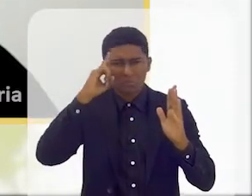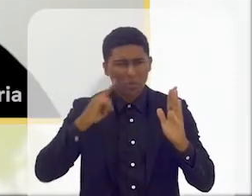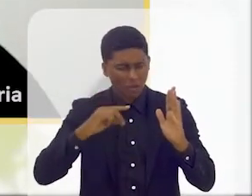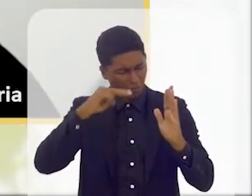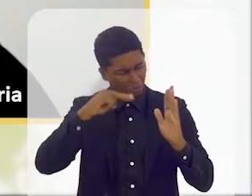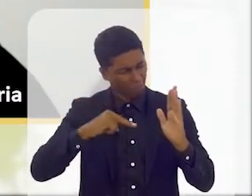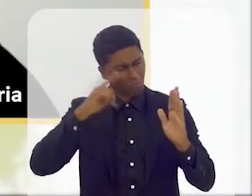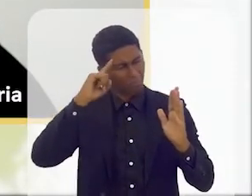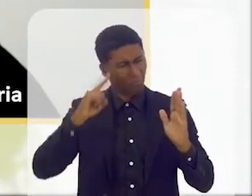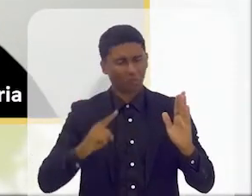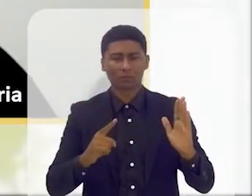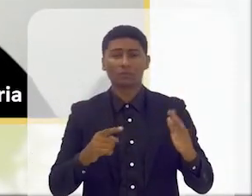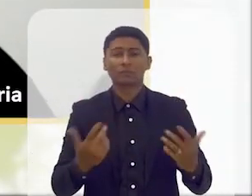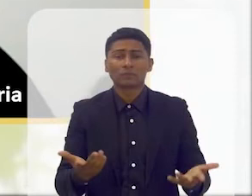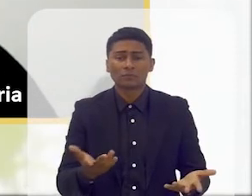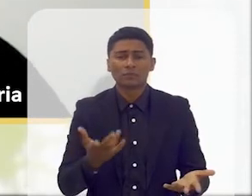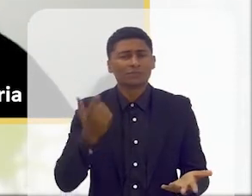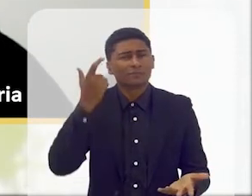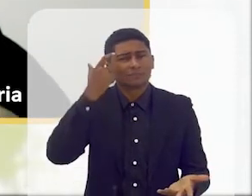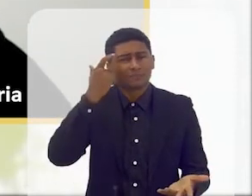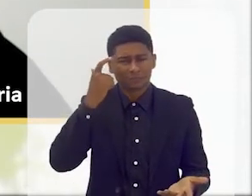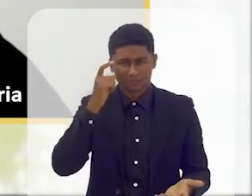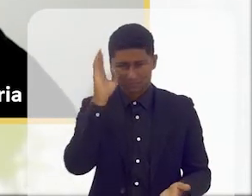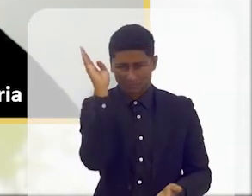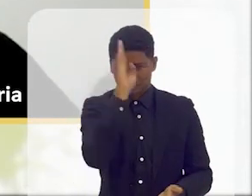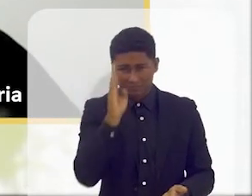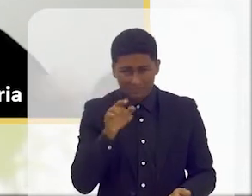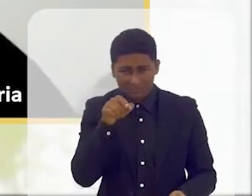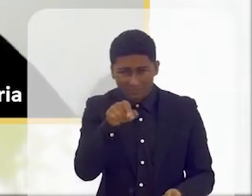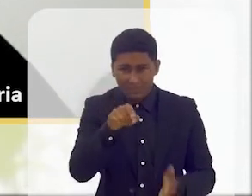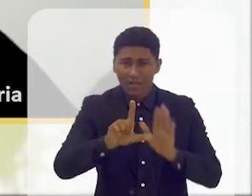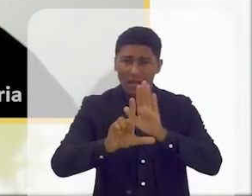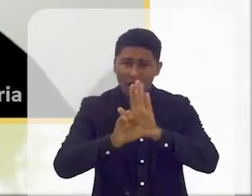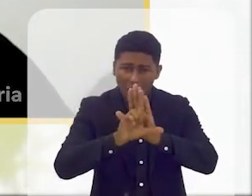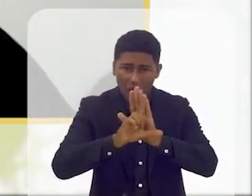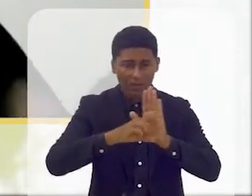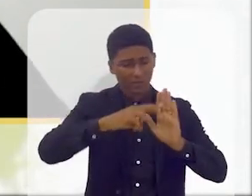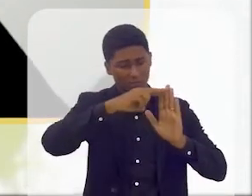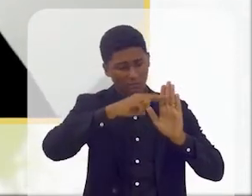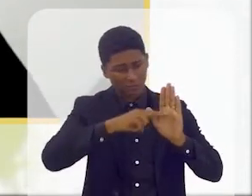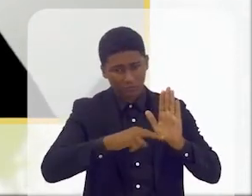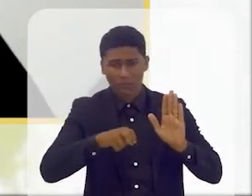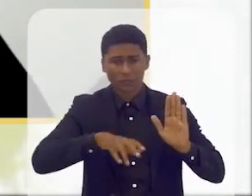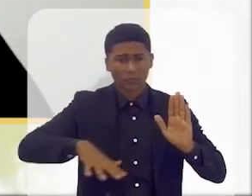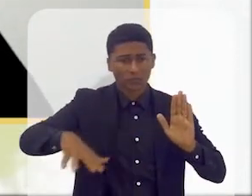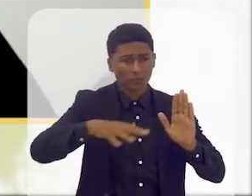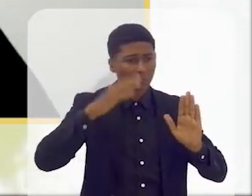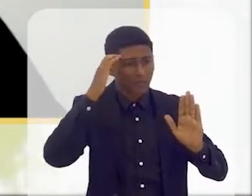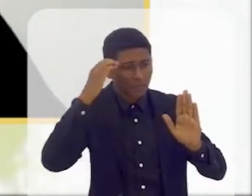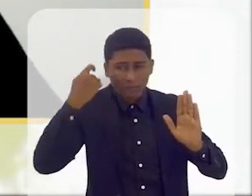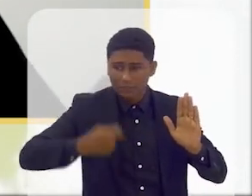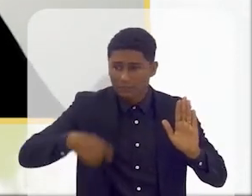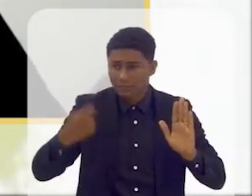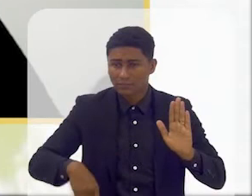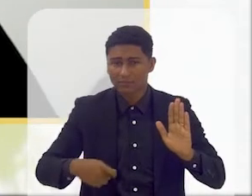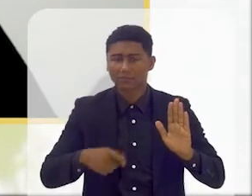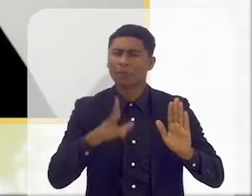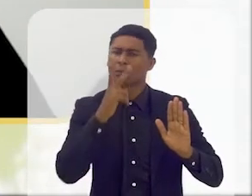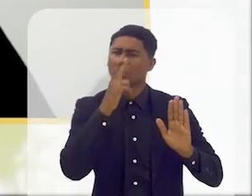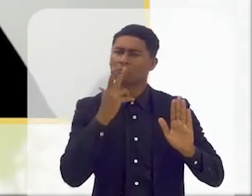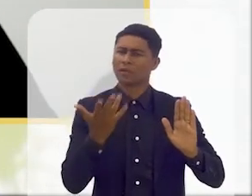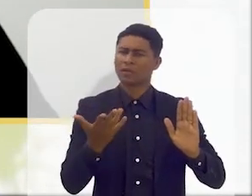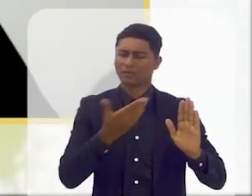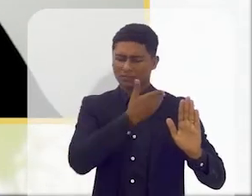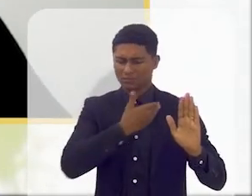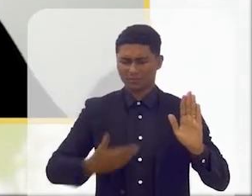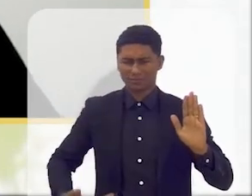quer, por exemplo, uma coisa tão simples que é as leis que regem um país, que todos temos que entender? Então, se o próprio país